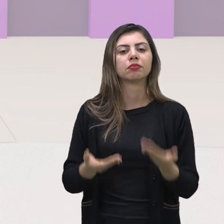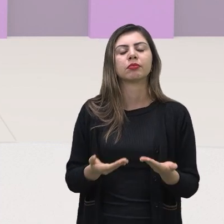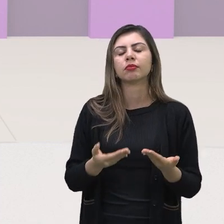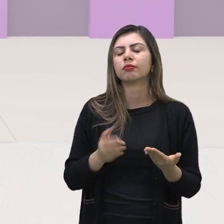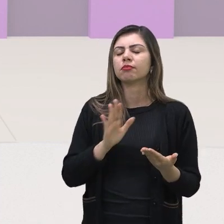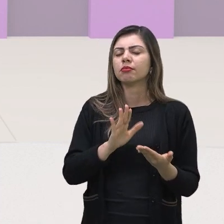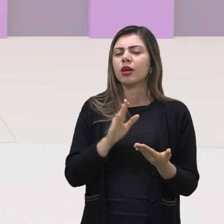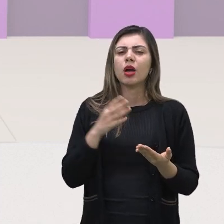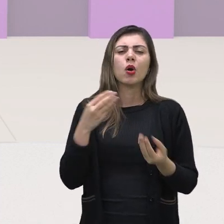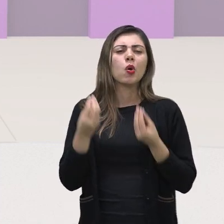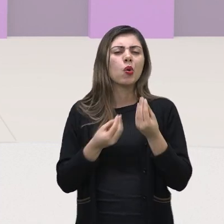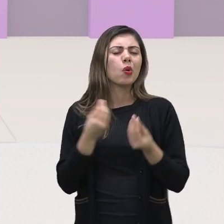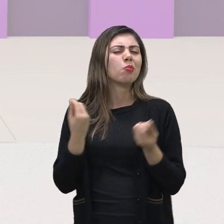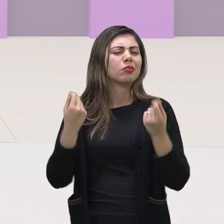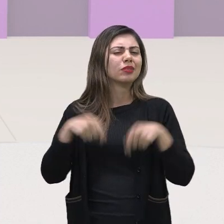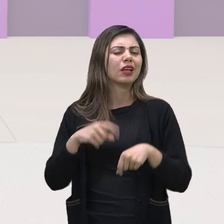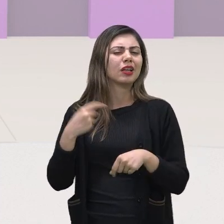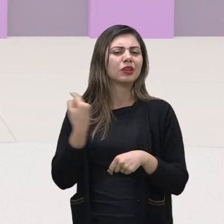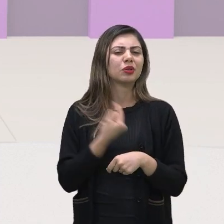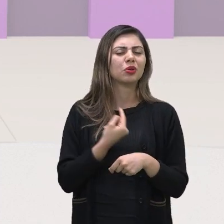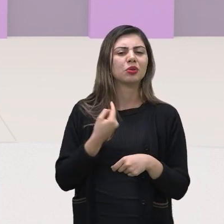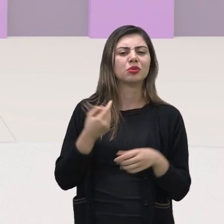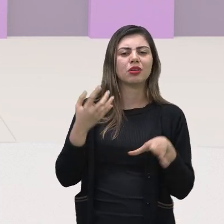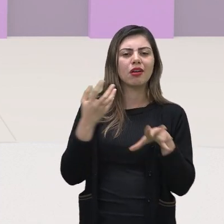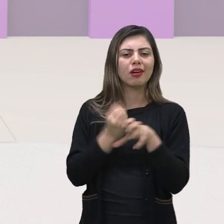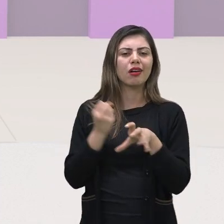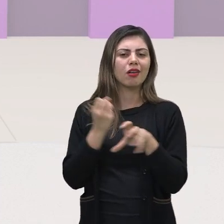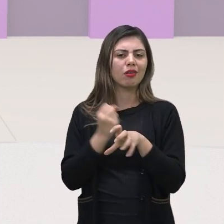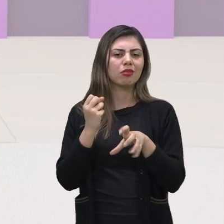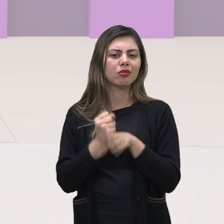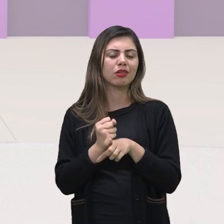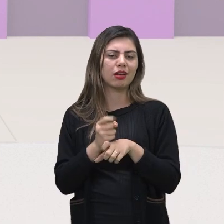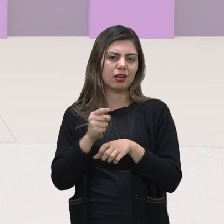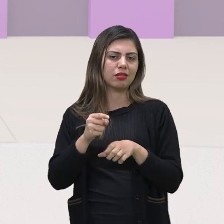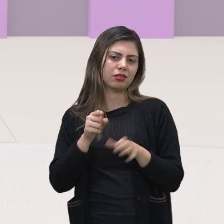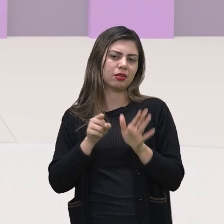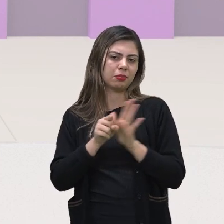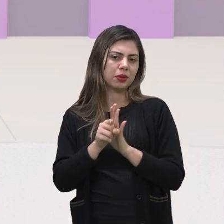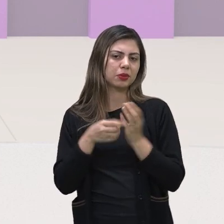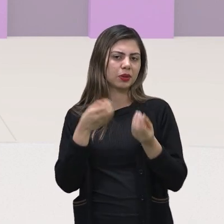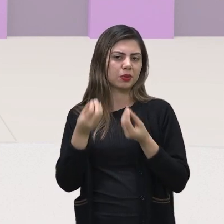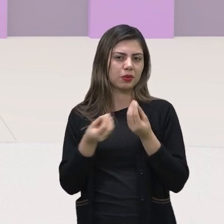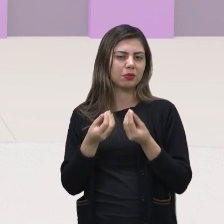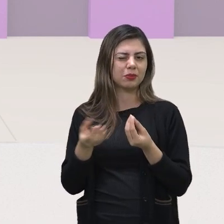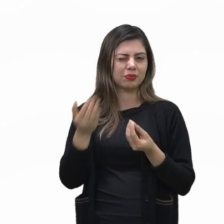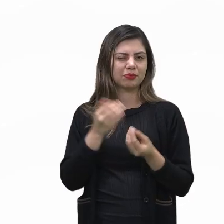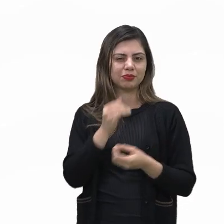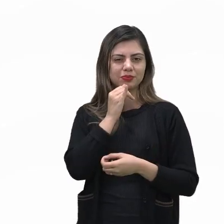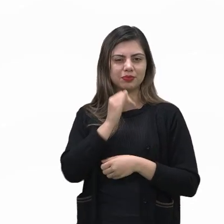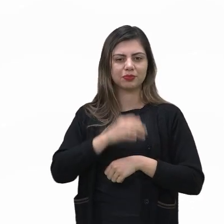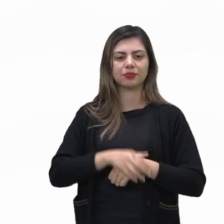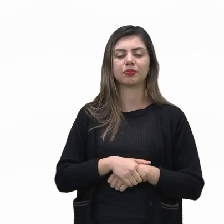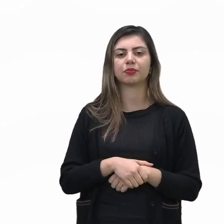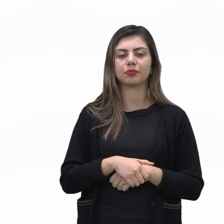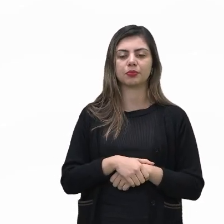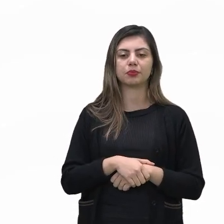que a gente faz para aplicar isso ao resolver um exercício vamos aqui então que eu vou te mostrar um exemplo